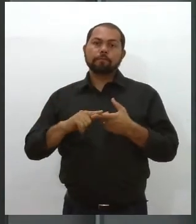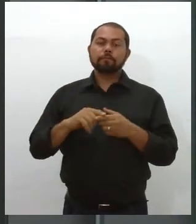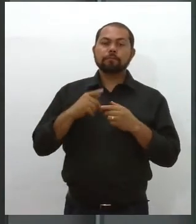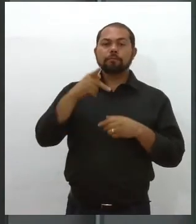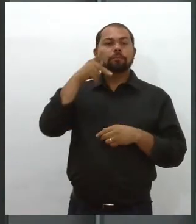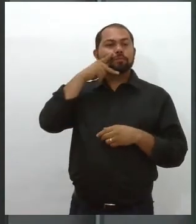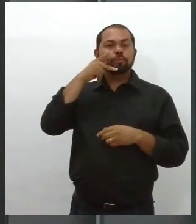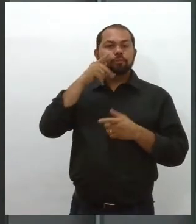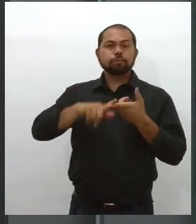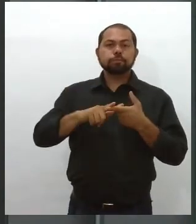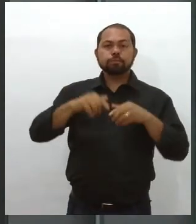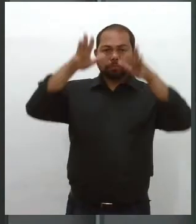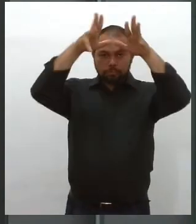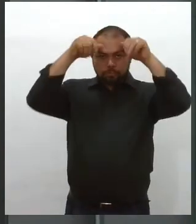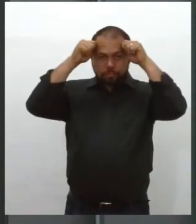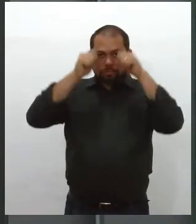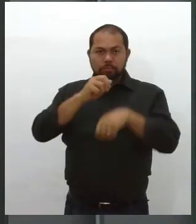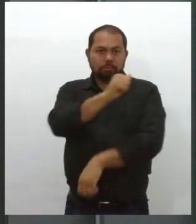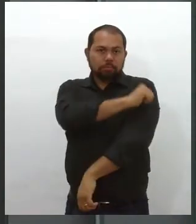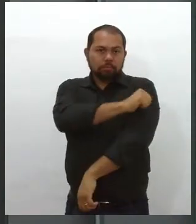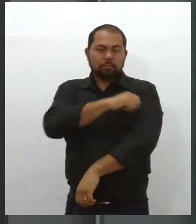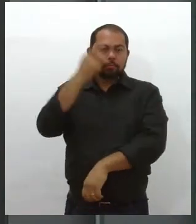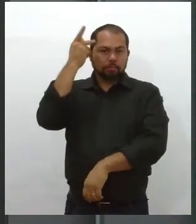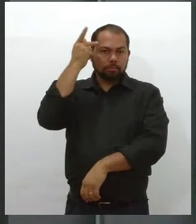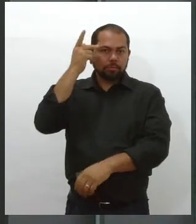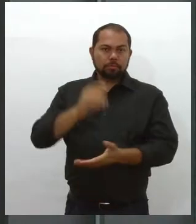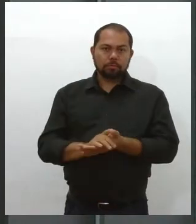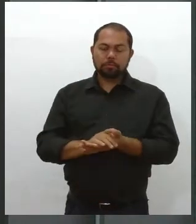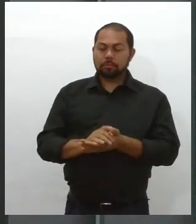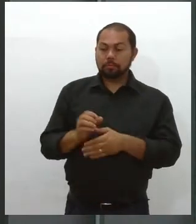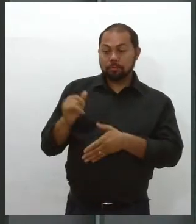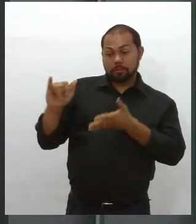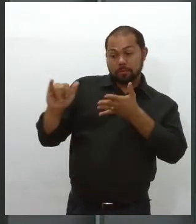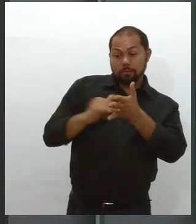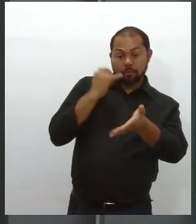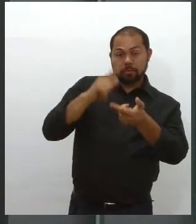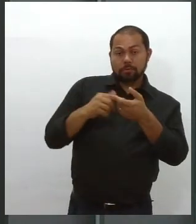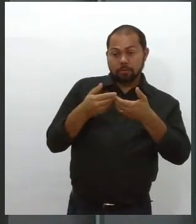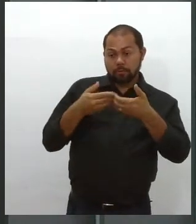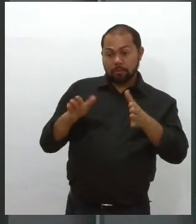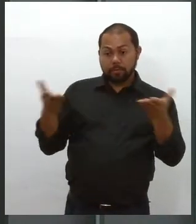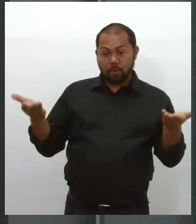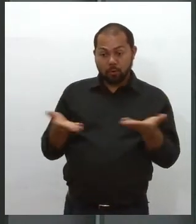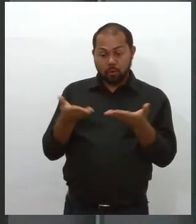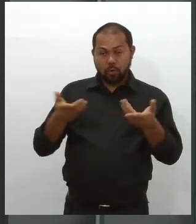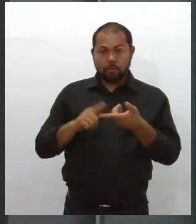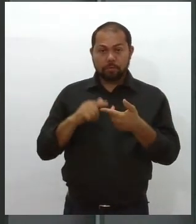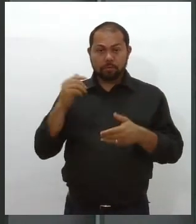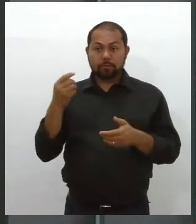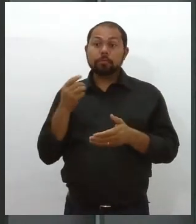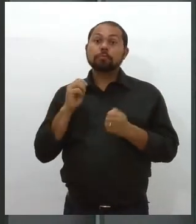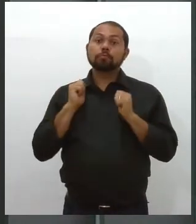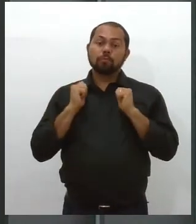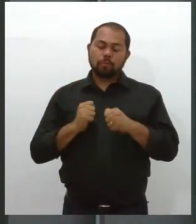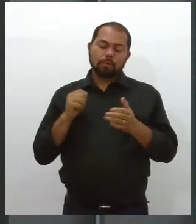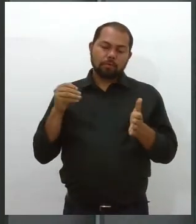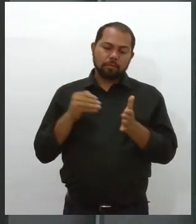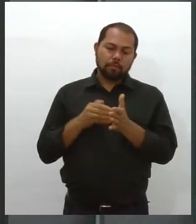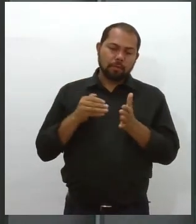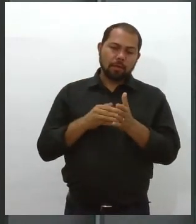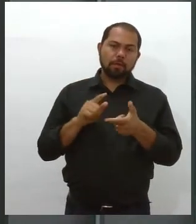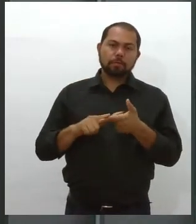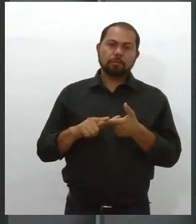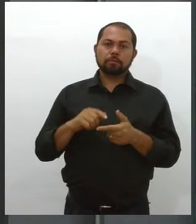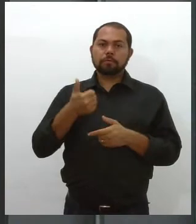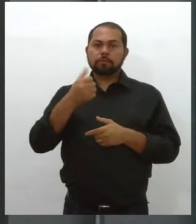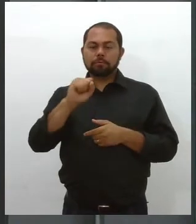Manaus, Rio de Janeiro e São Paulo. As inscrições estão abertas a partir de hoje e poderão ser feitas até às 18 horas, horário de Brasília,